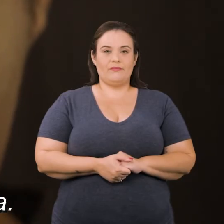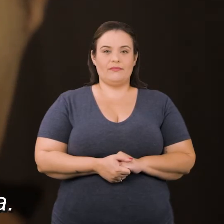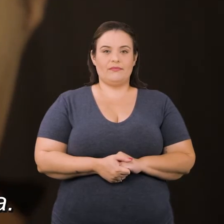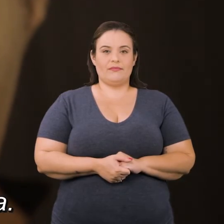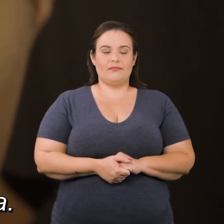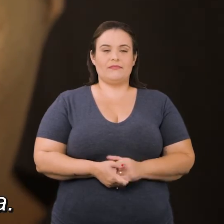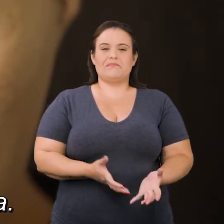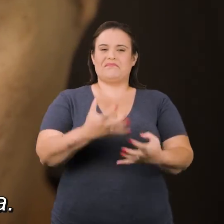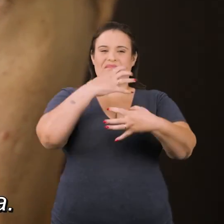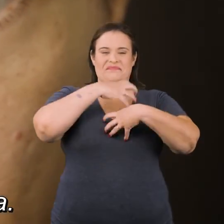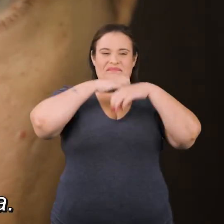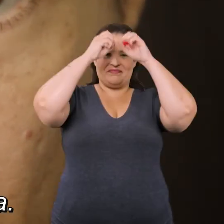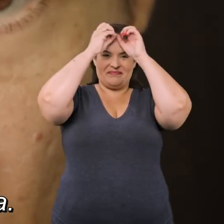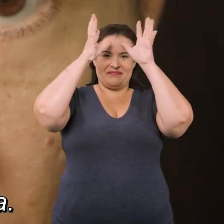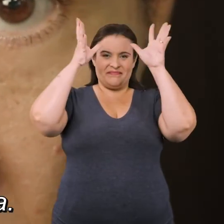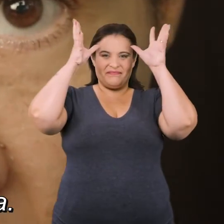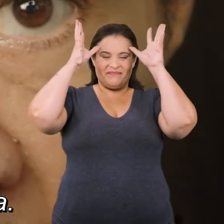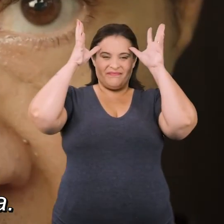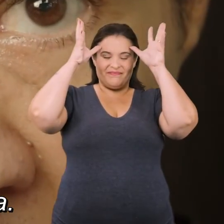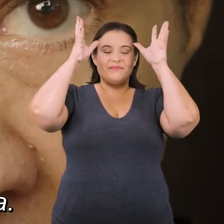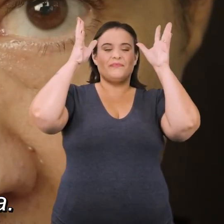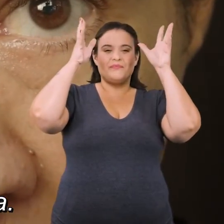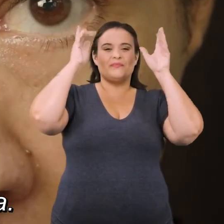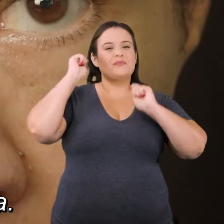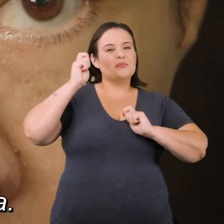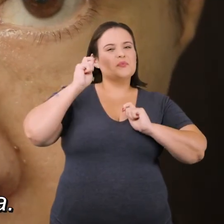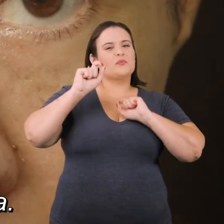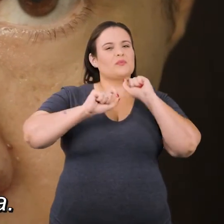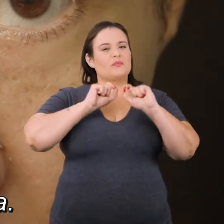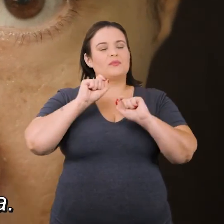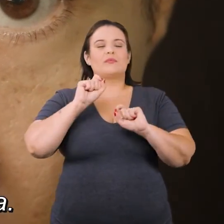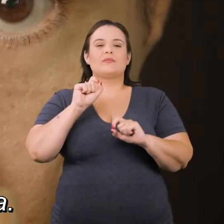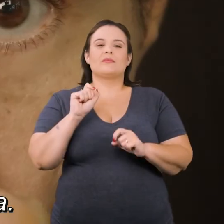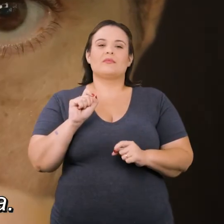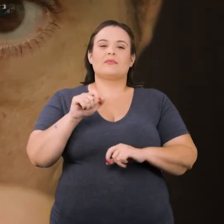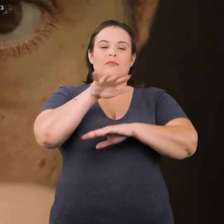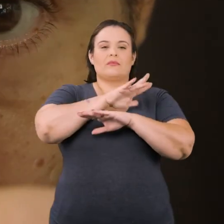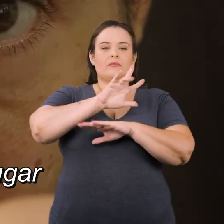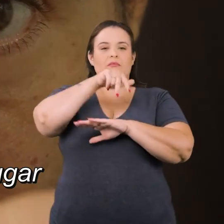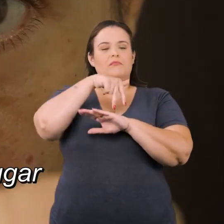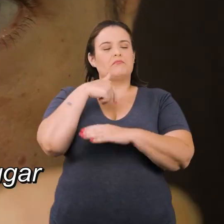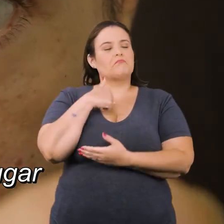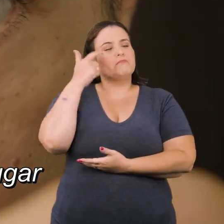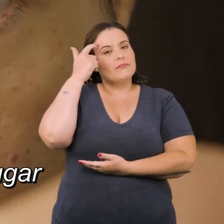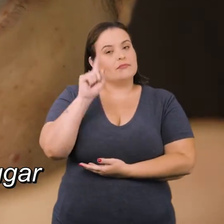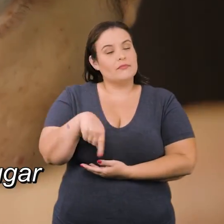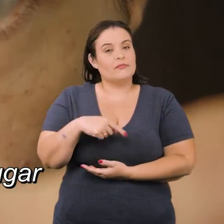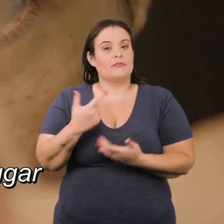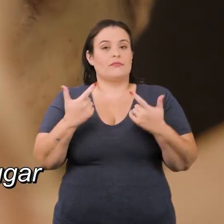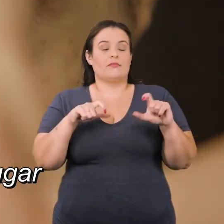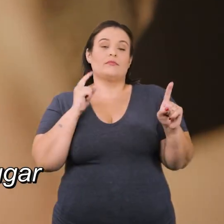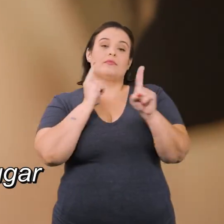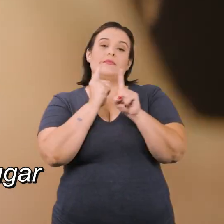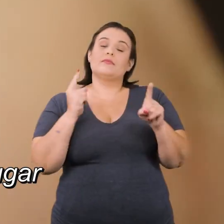E me sinto um pajé, um xamã na situação da cena, de como eu encaro como um